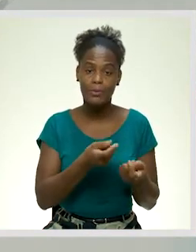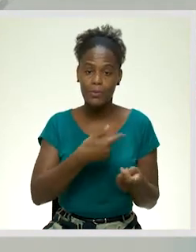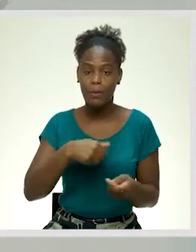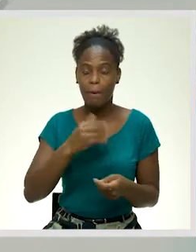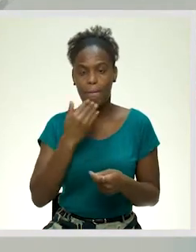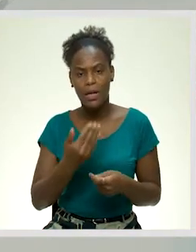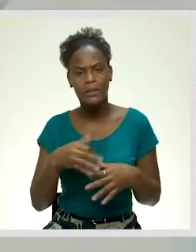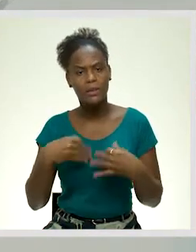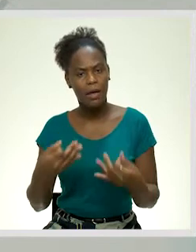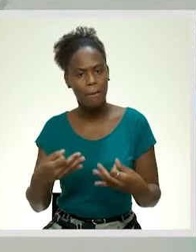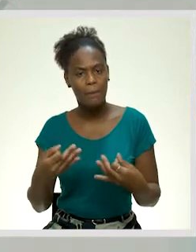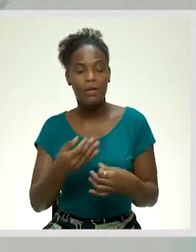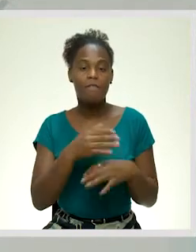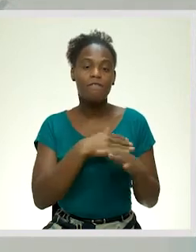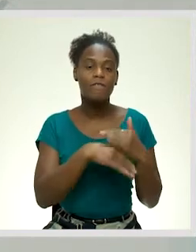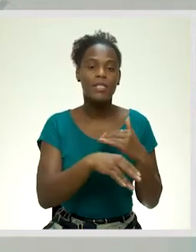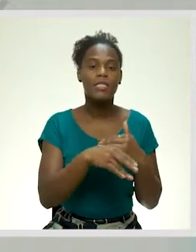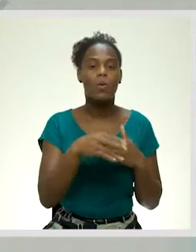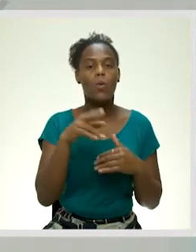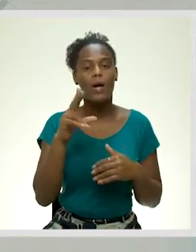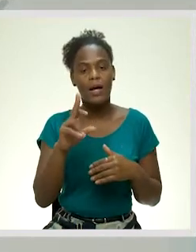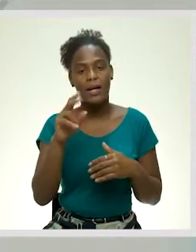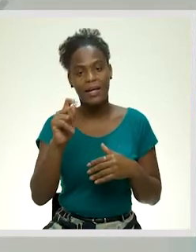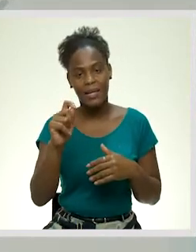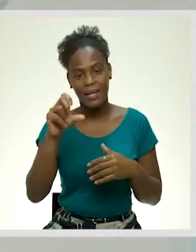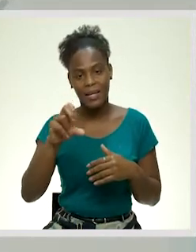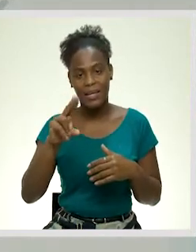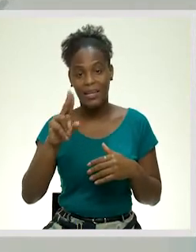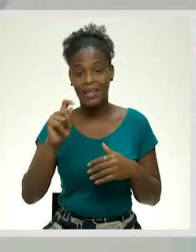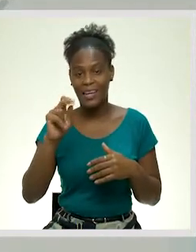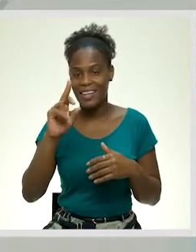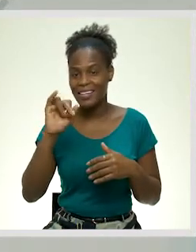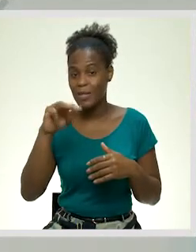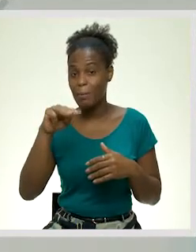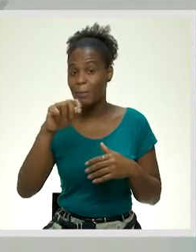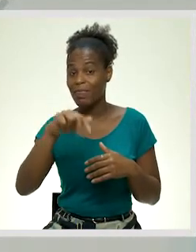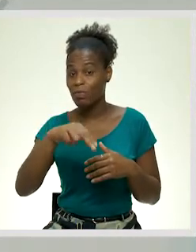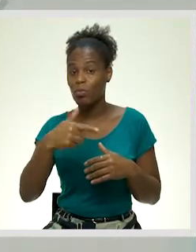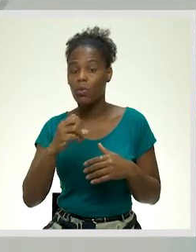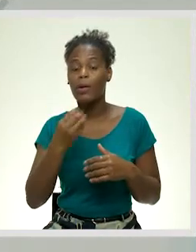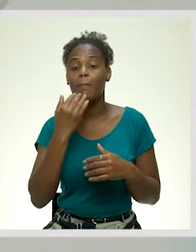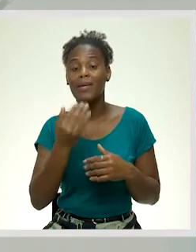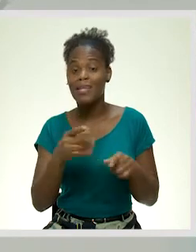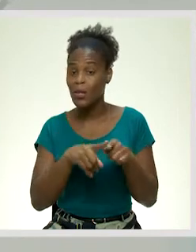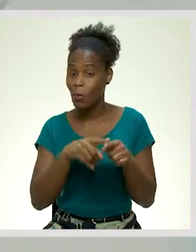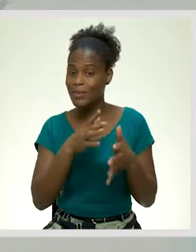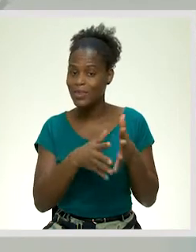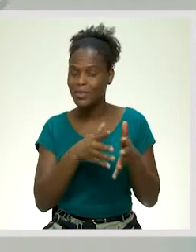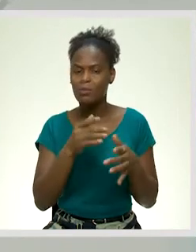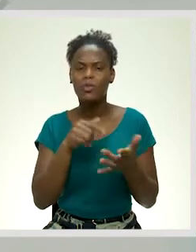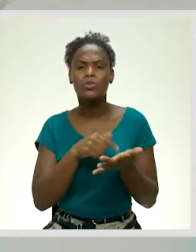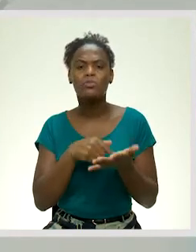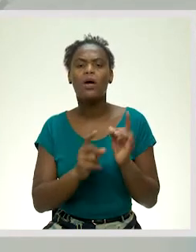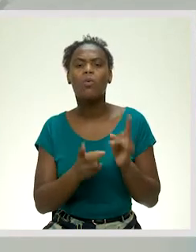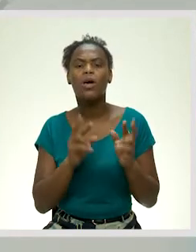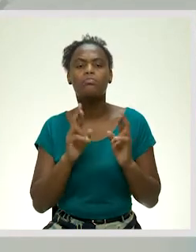sempre pedem, faça um requerimento, ou seja, requerer. Você vai pedir ou vai solicitar. E o que é você espera deste requerimento?